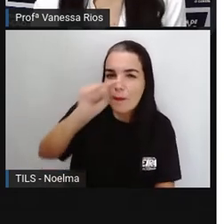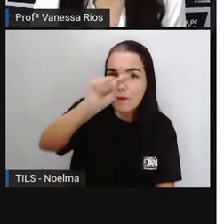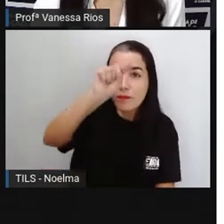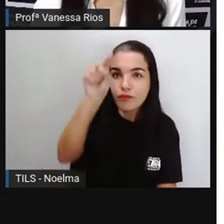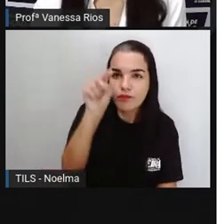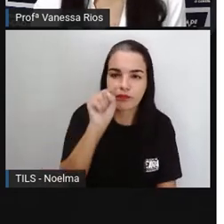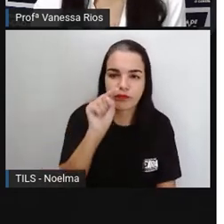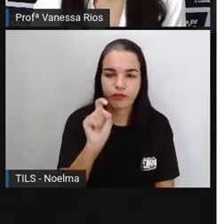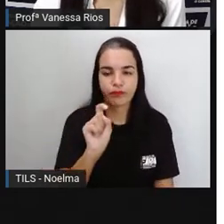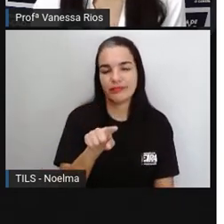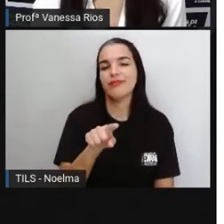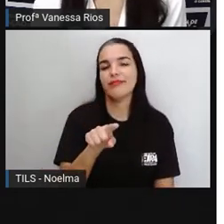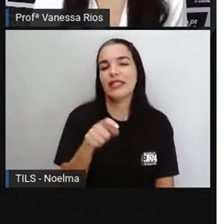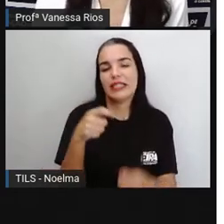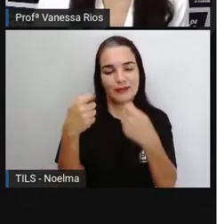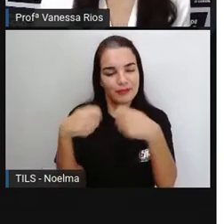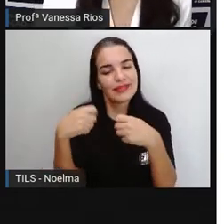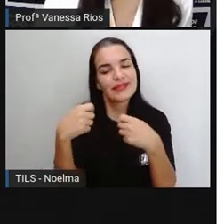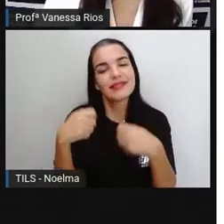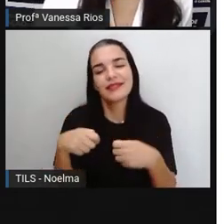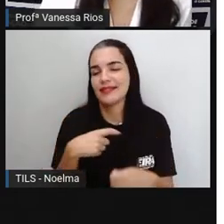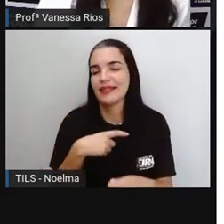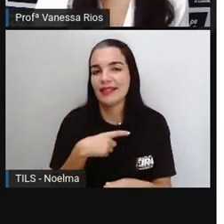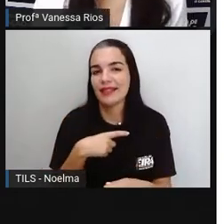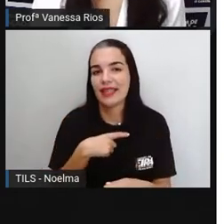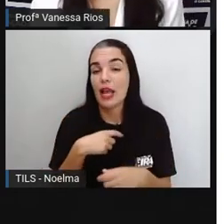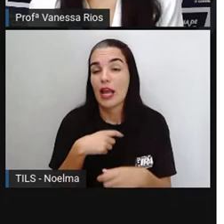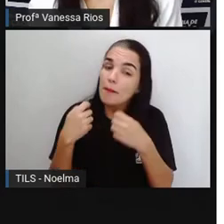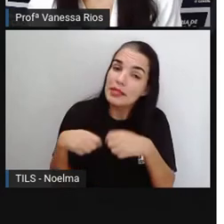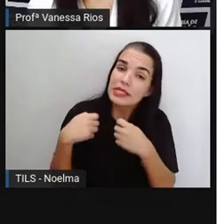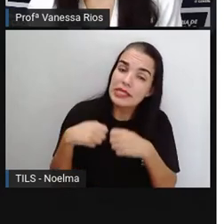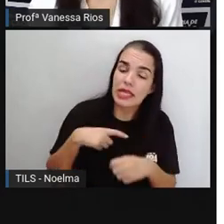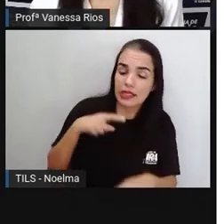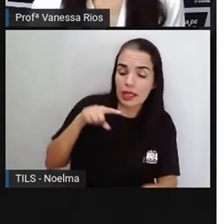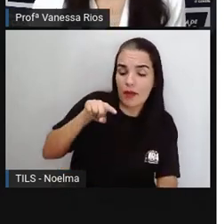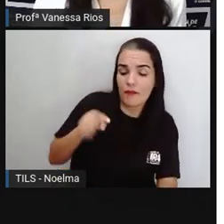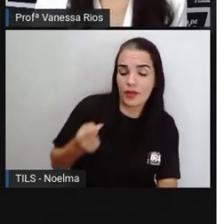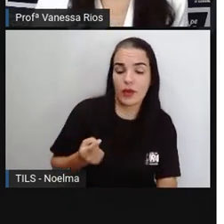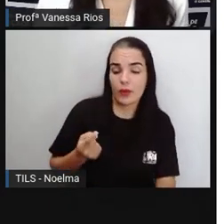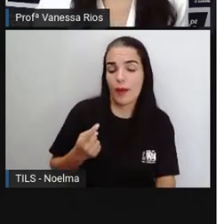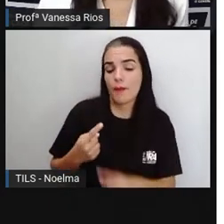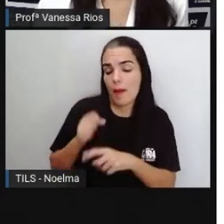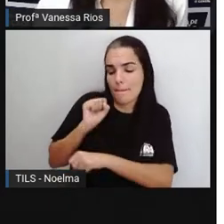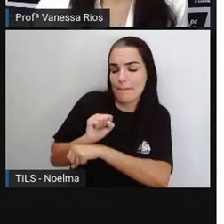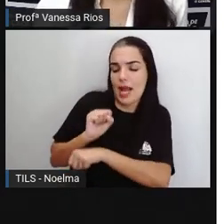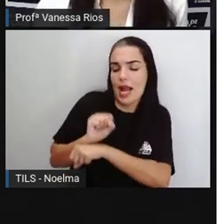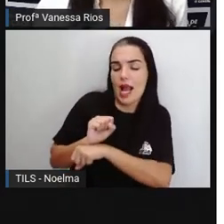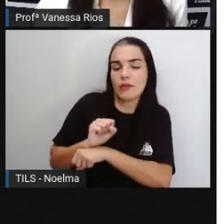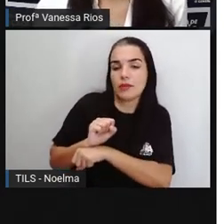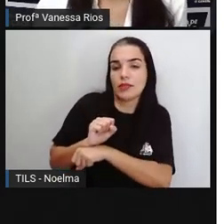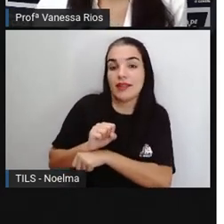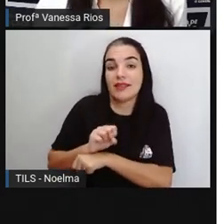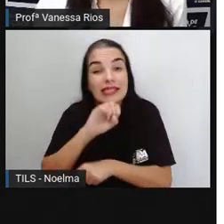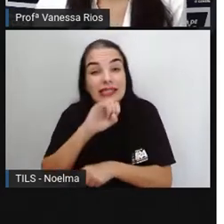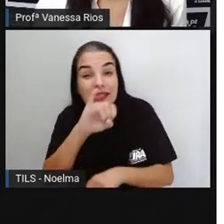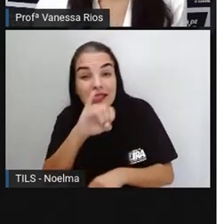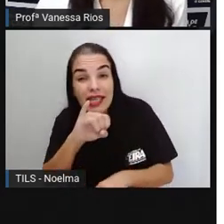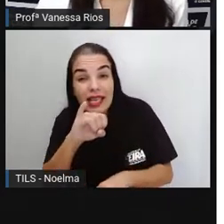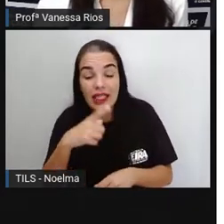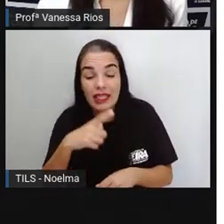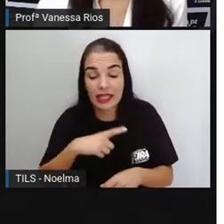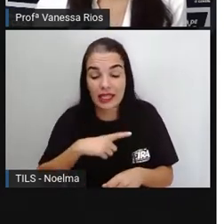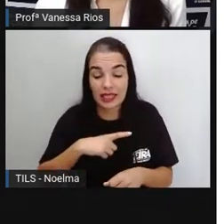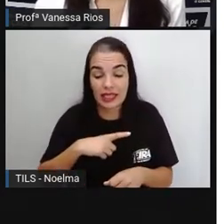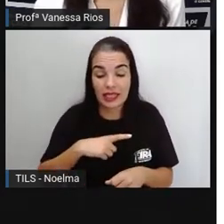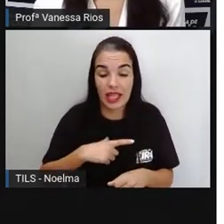precisa ter o sinal, se precisa da pausa, da vírgula, se precisa do ponto, se precisa do travessão, se for ter um diálogo. Então, as